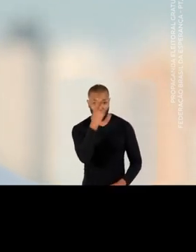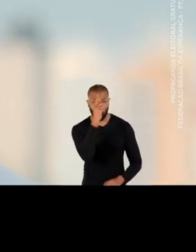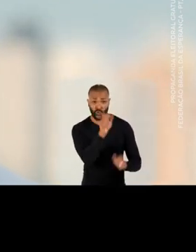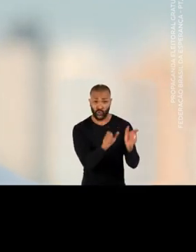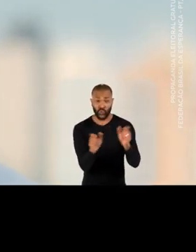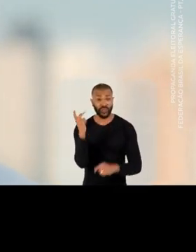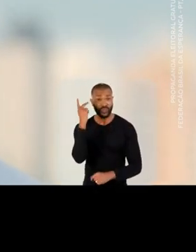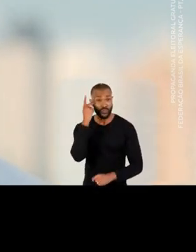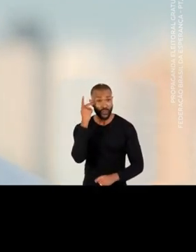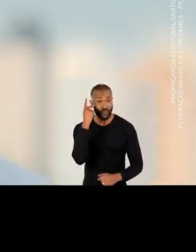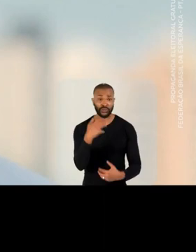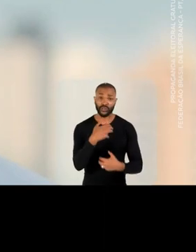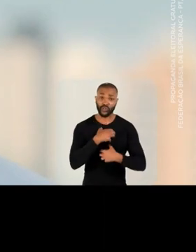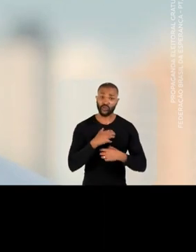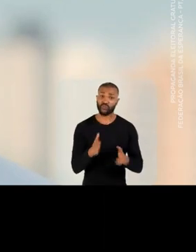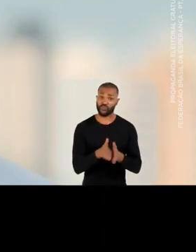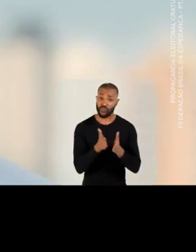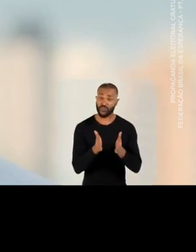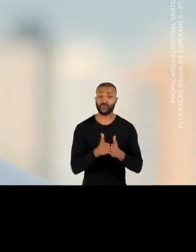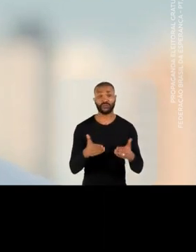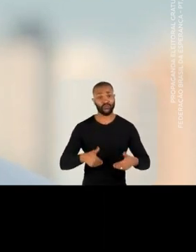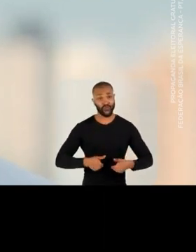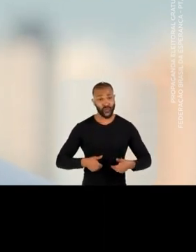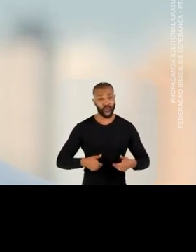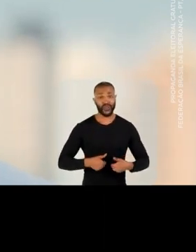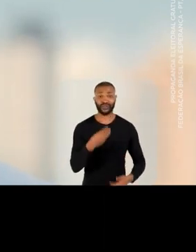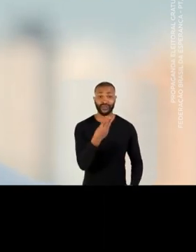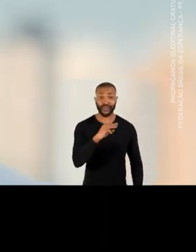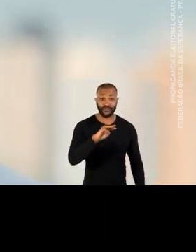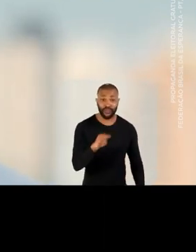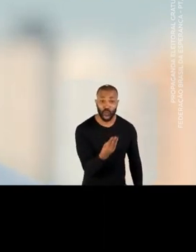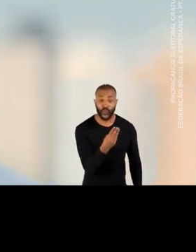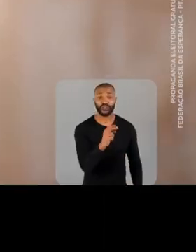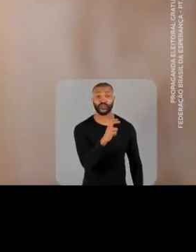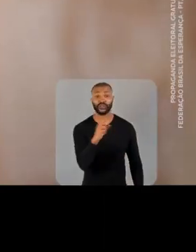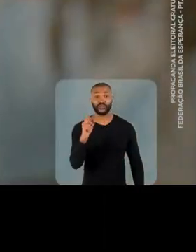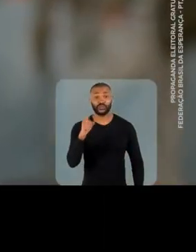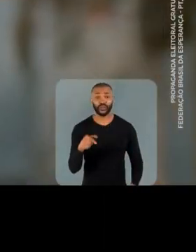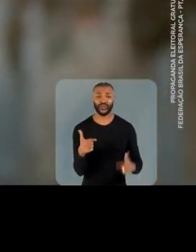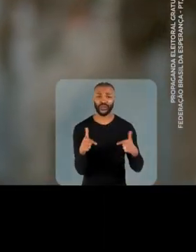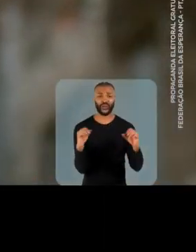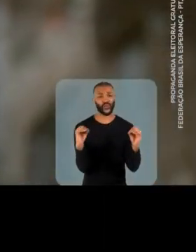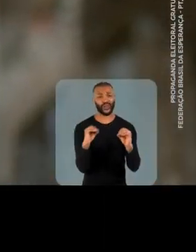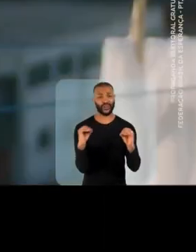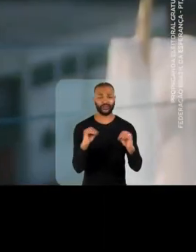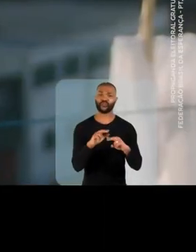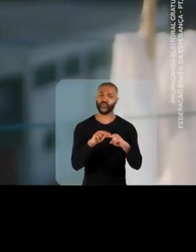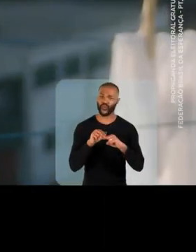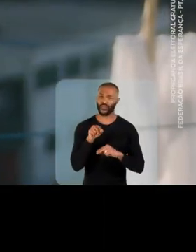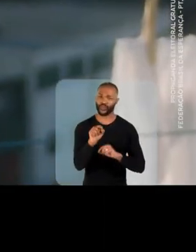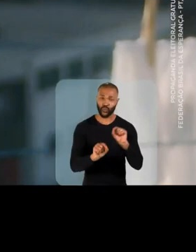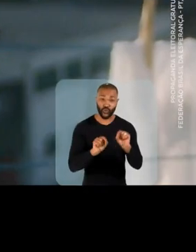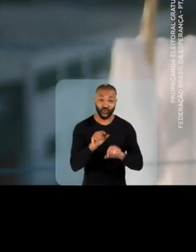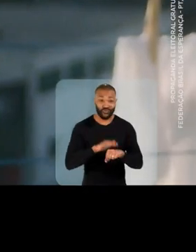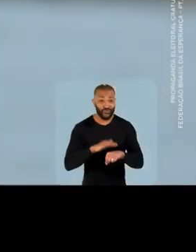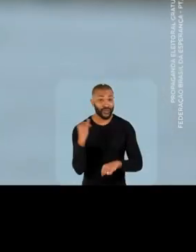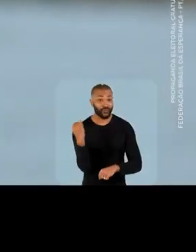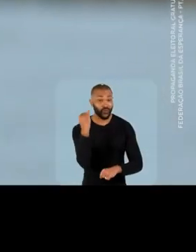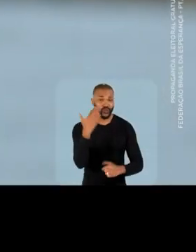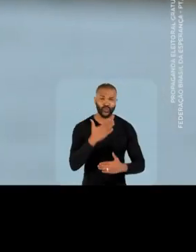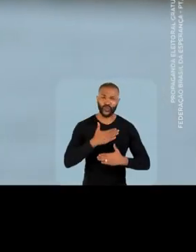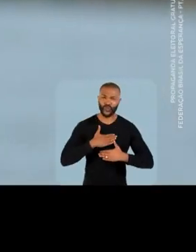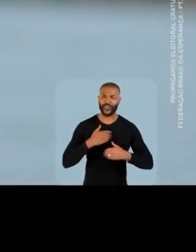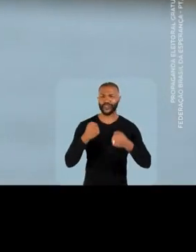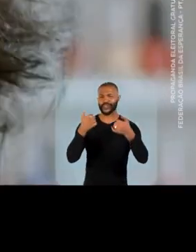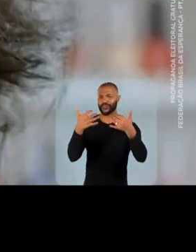paulistas enfrentando a pobreza e a fome e 3 milhões e meio sem emprego. Por essa razão, o mais importante para mim